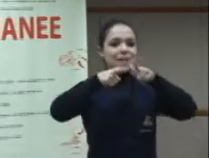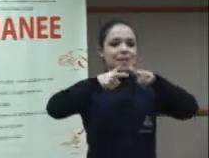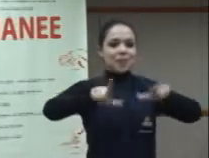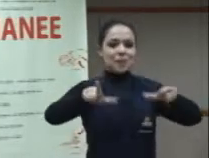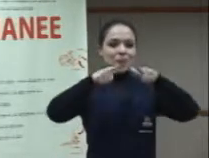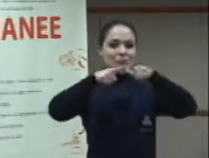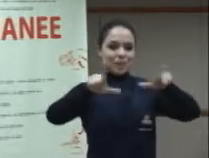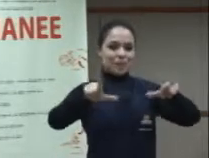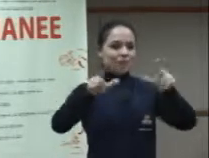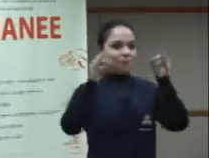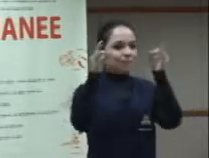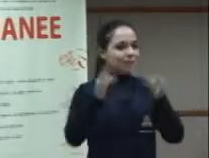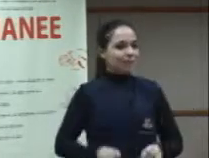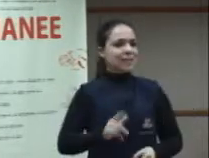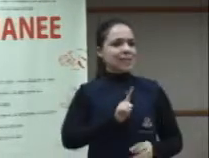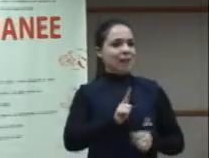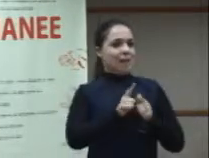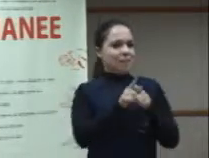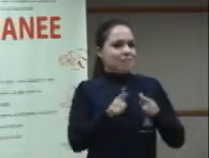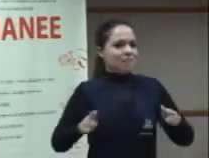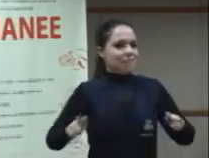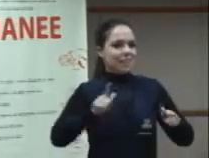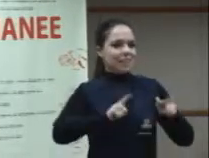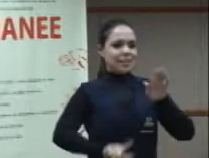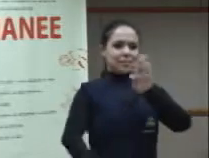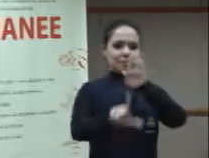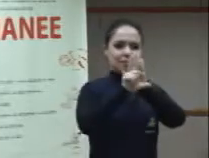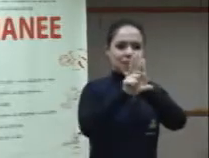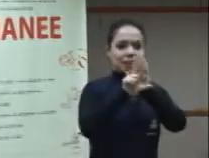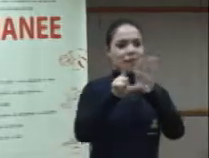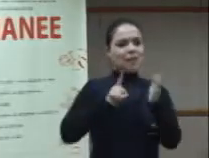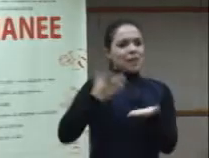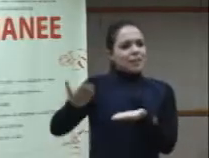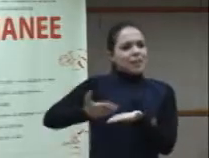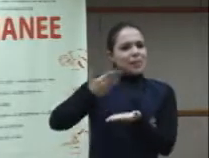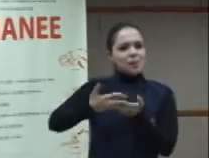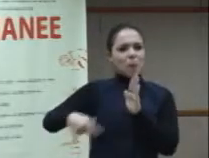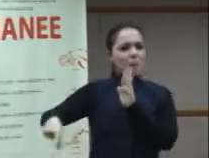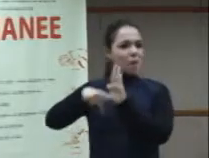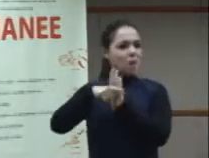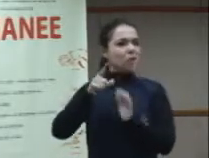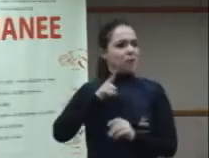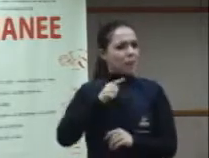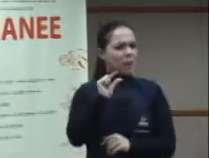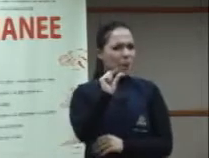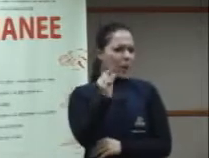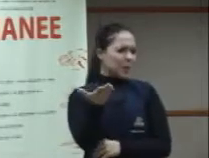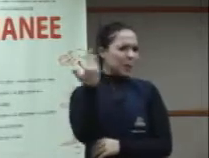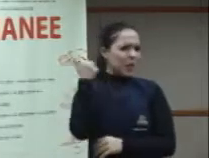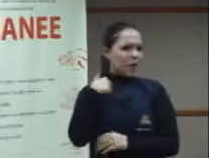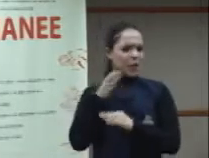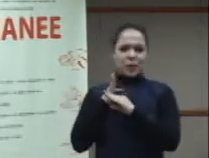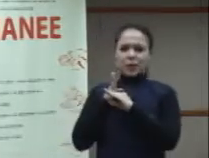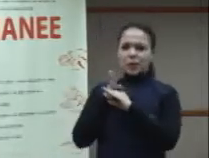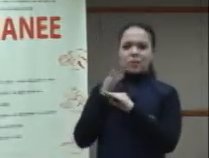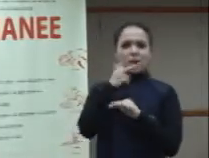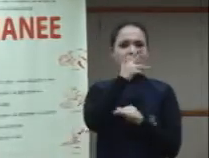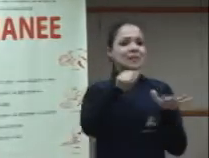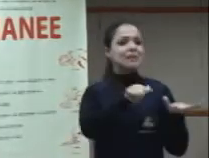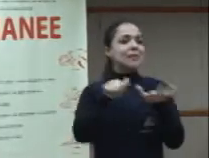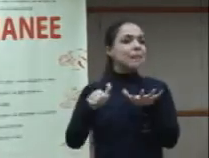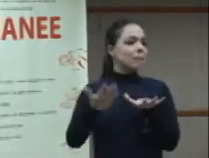com gramática própria com leis com livros etc. tal estive recentemente foi agora na semana